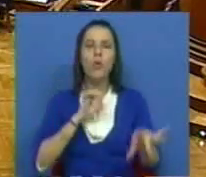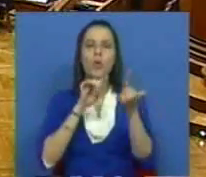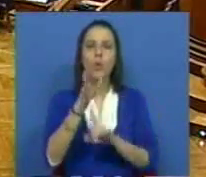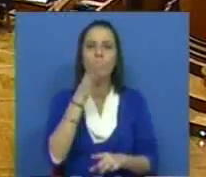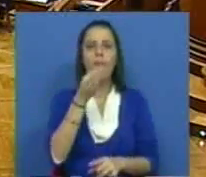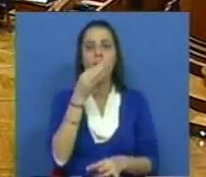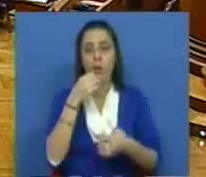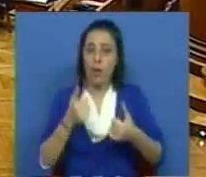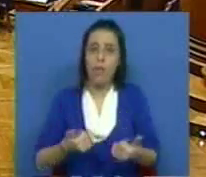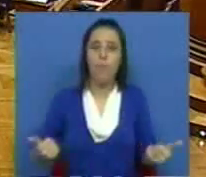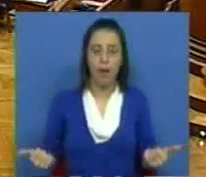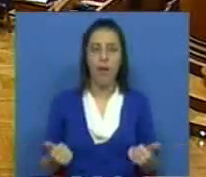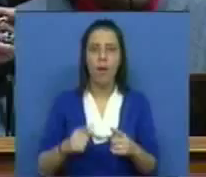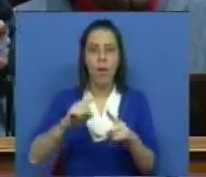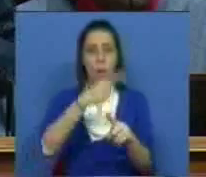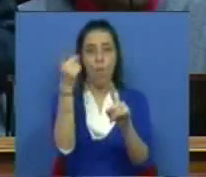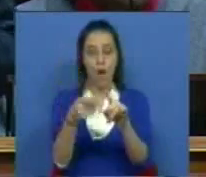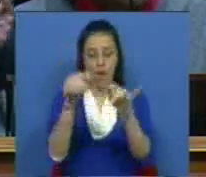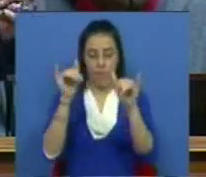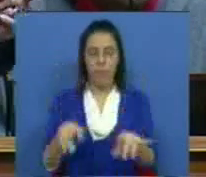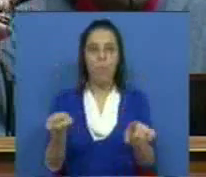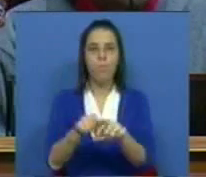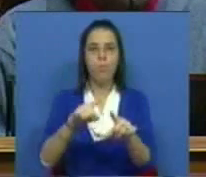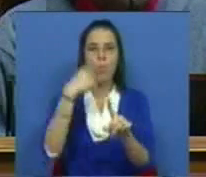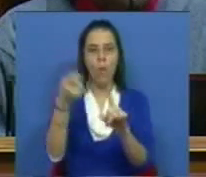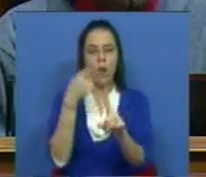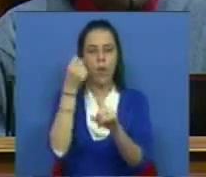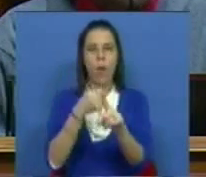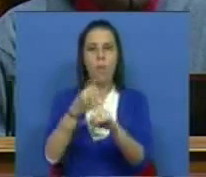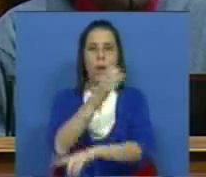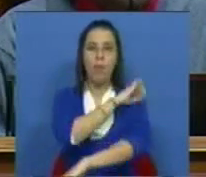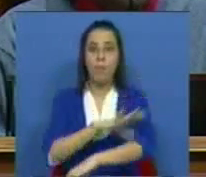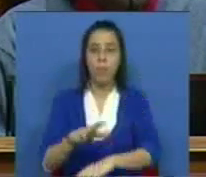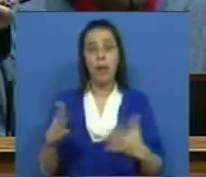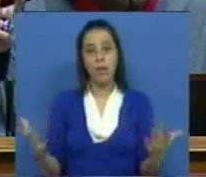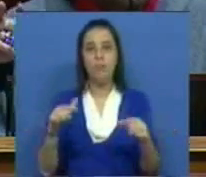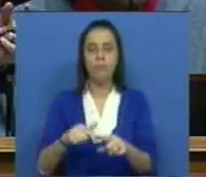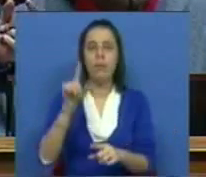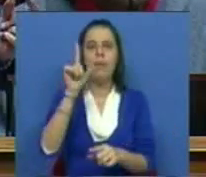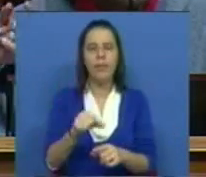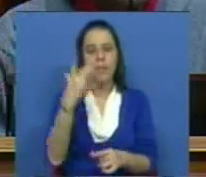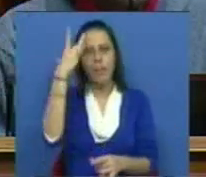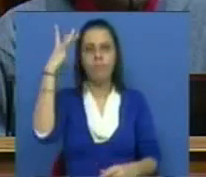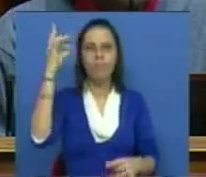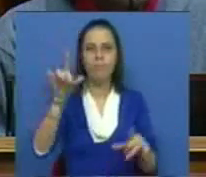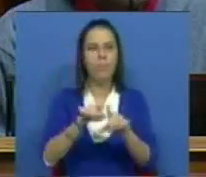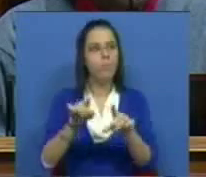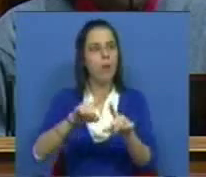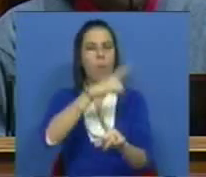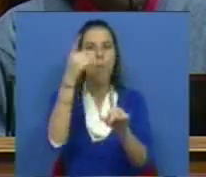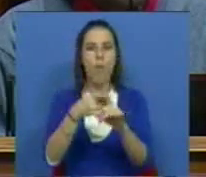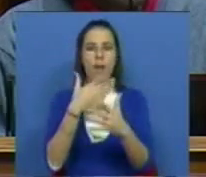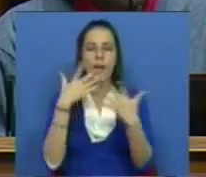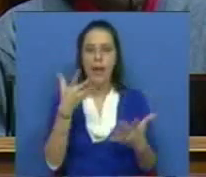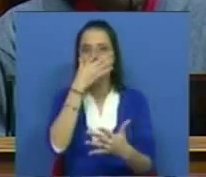Deputado falou e bem do ano que termina como o ano do combate à pobreza. Talvez este também fique marcado como o ano da